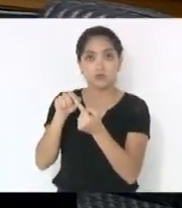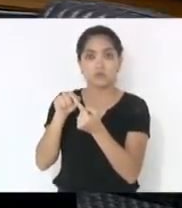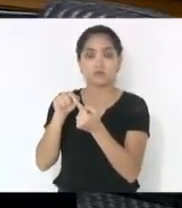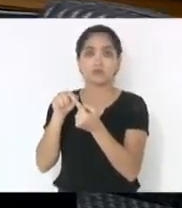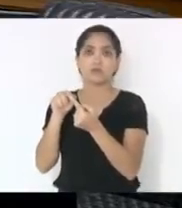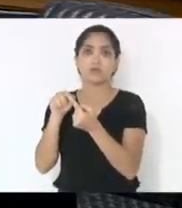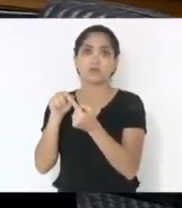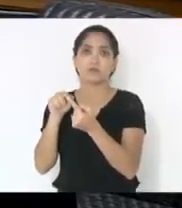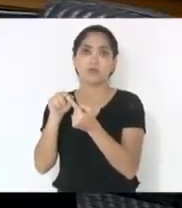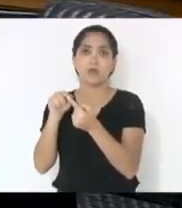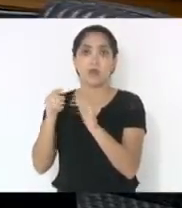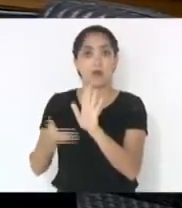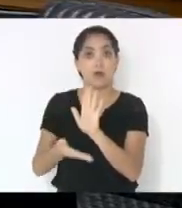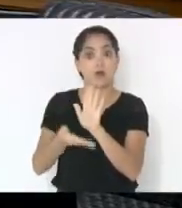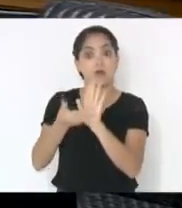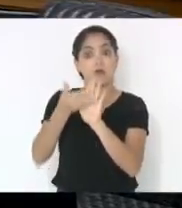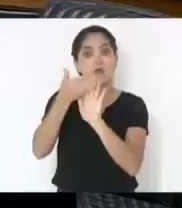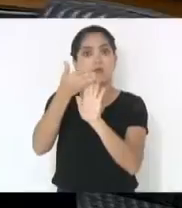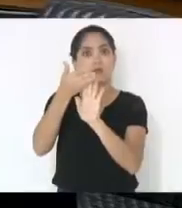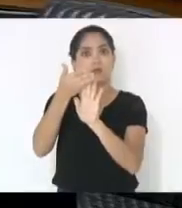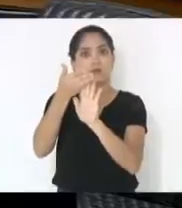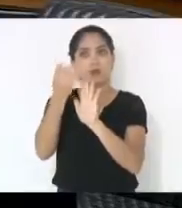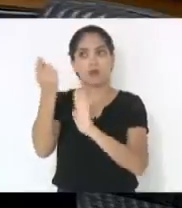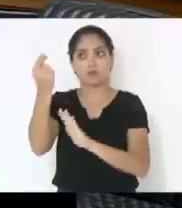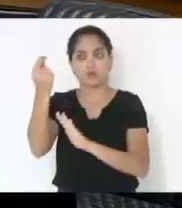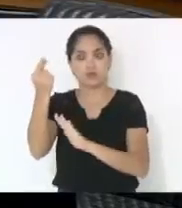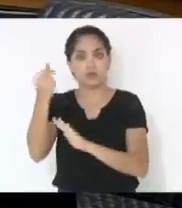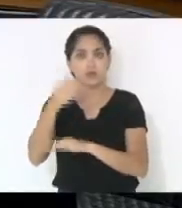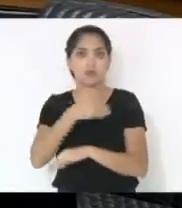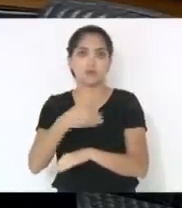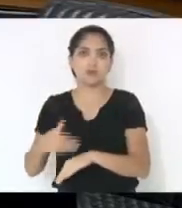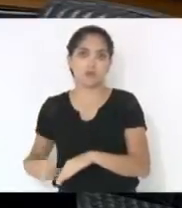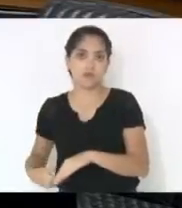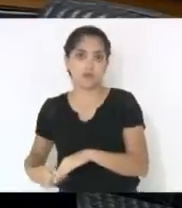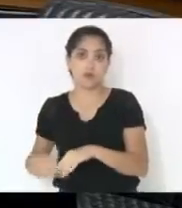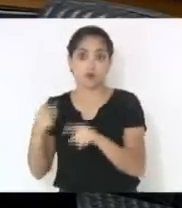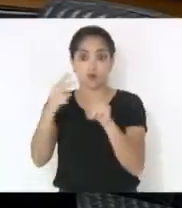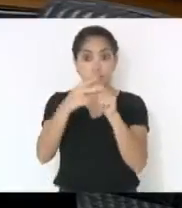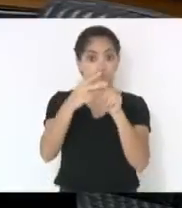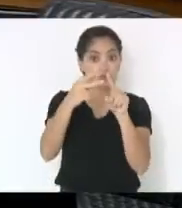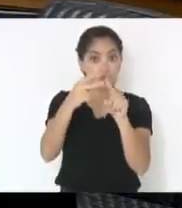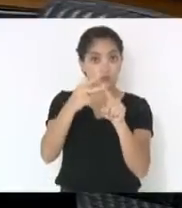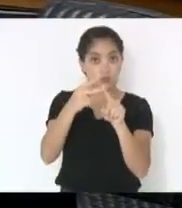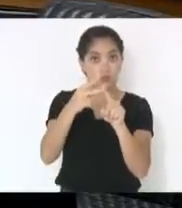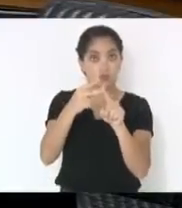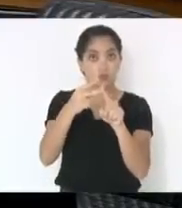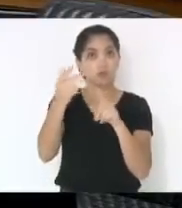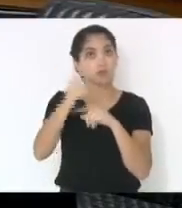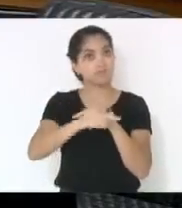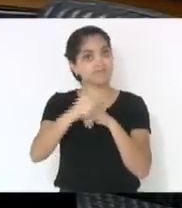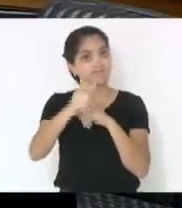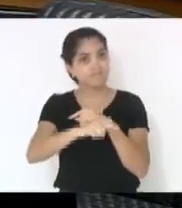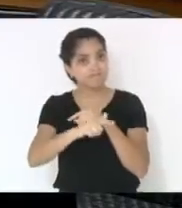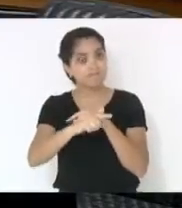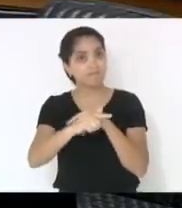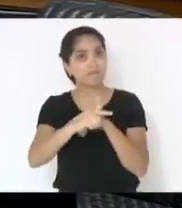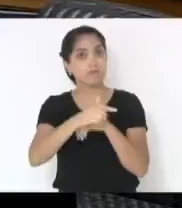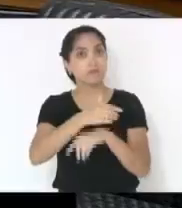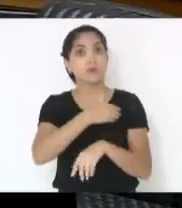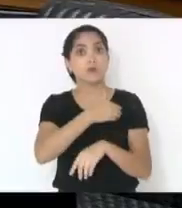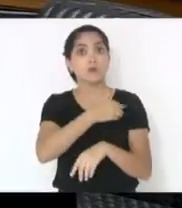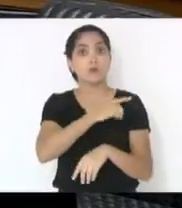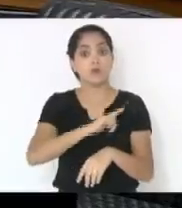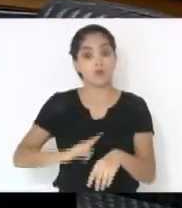é aumentar o caixa do governo. Duas delas são repetição do que fez o antigo governador no ano passado,